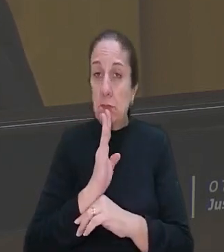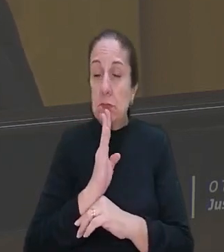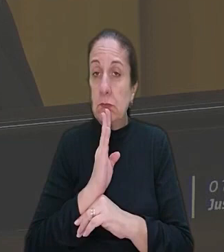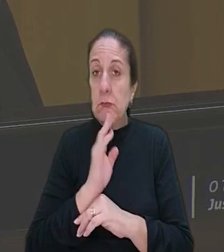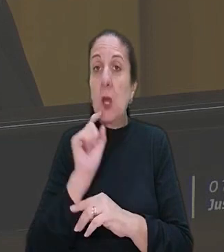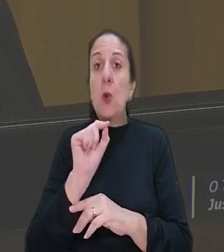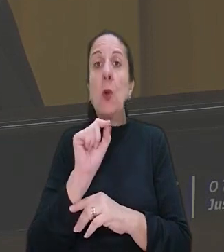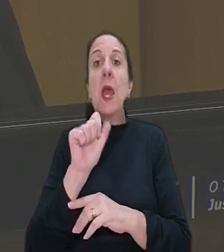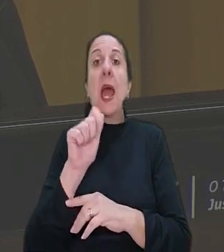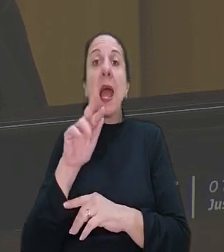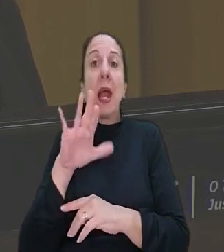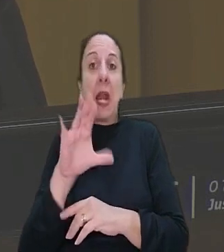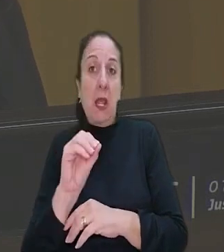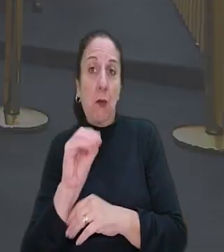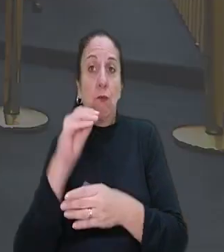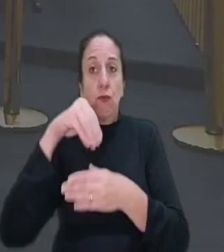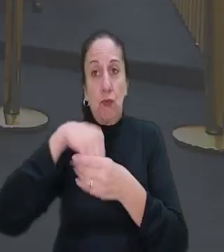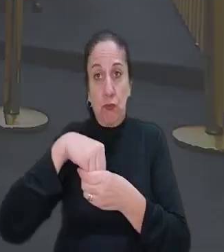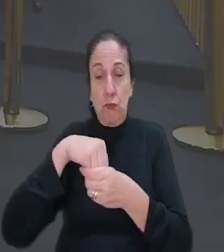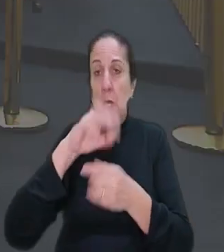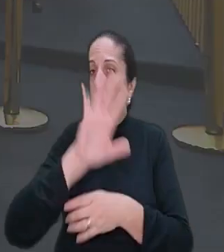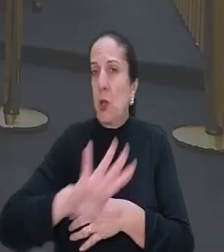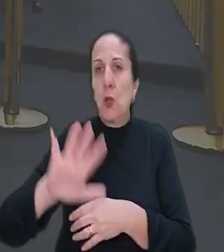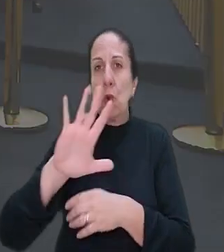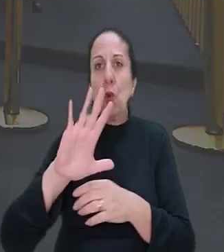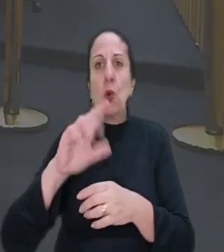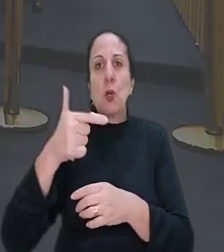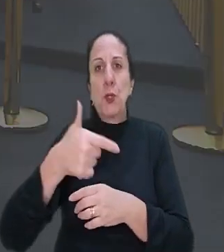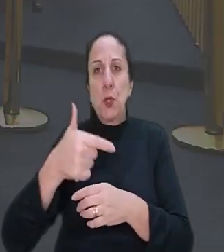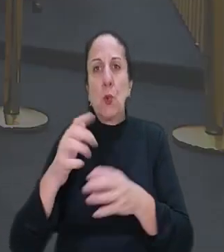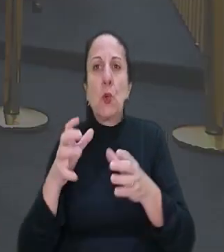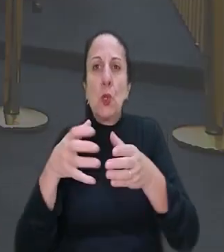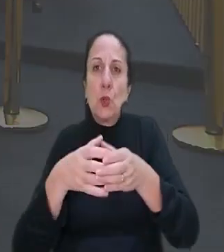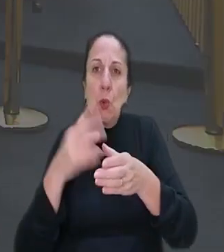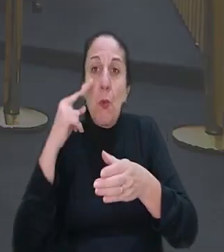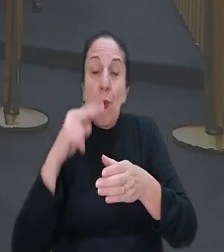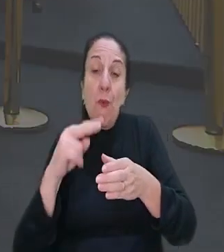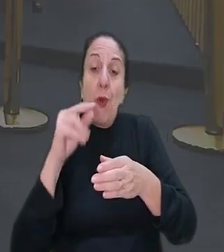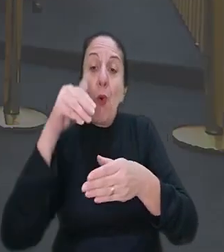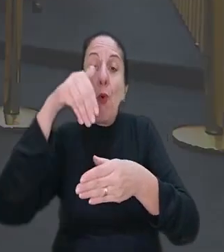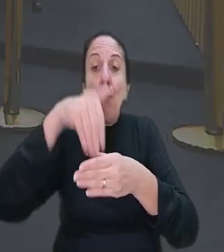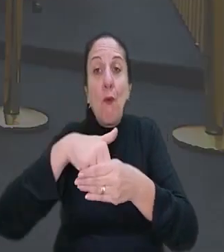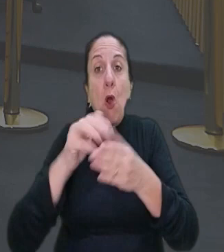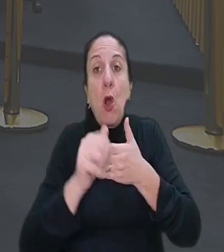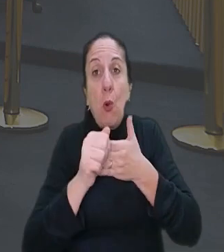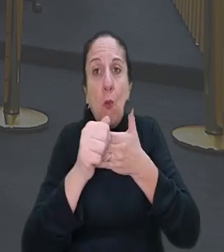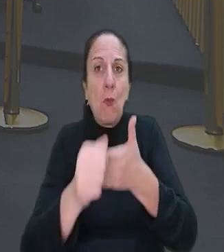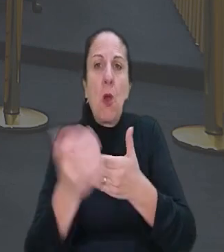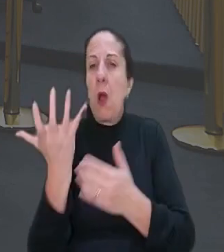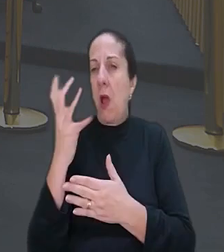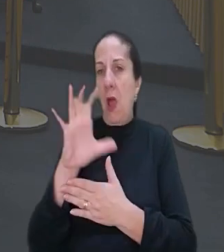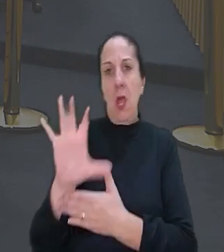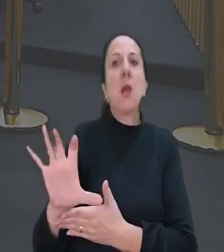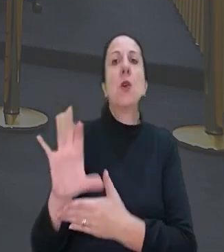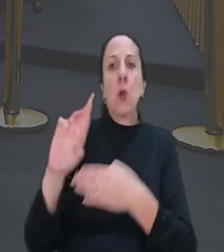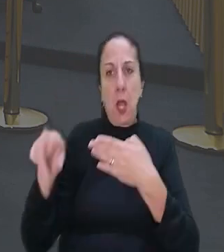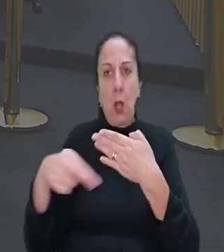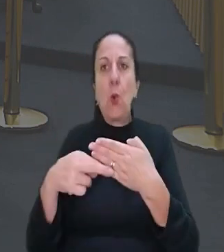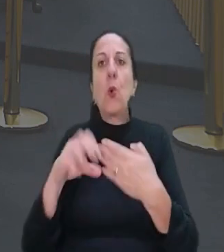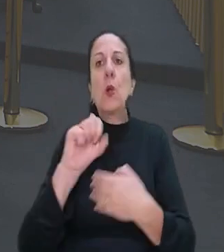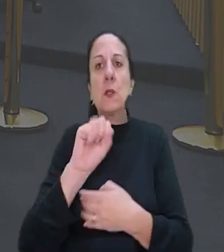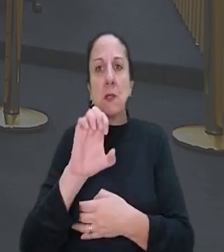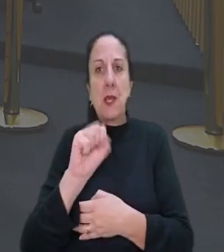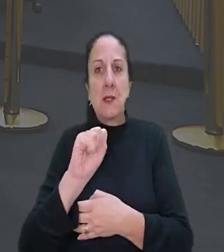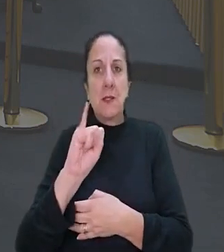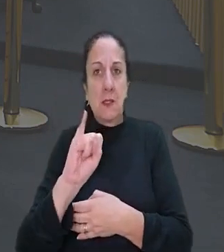desprover o agravo interno. Por unanimidade, a segunda turma acompanhou o voto da relatora e rejeitou o exame do recurso do